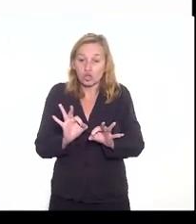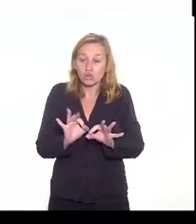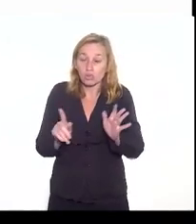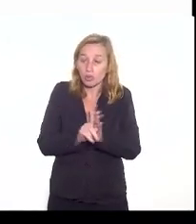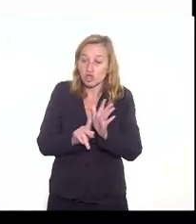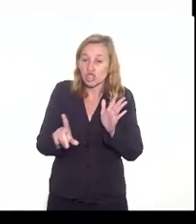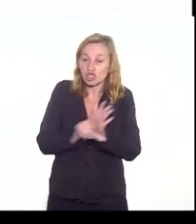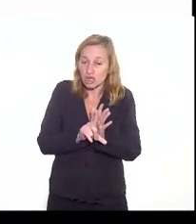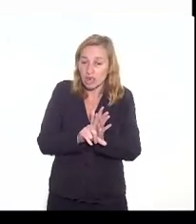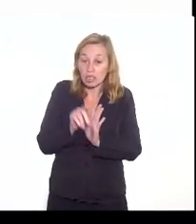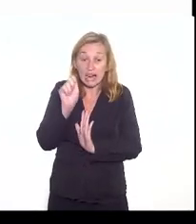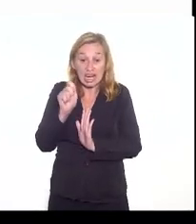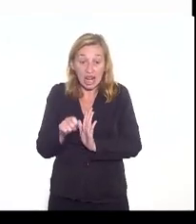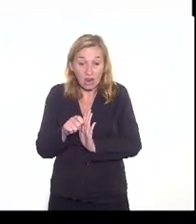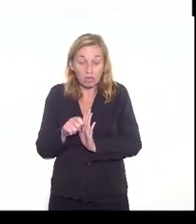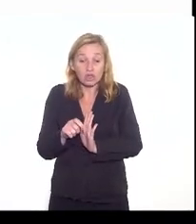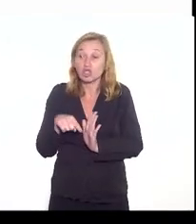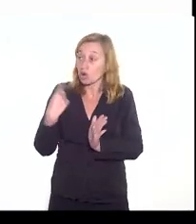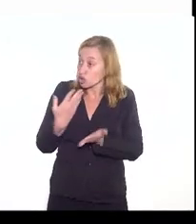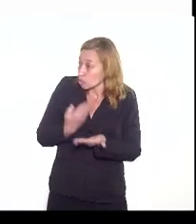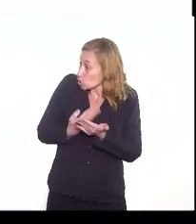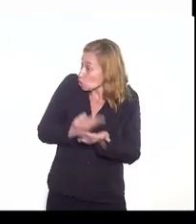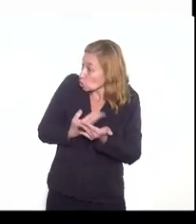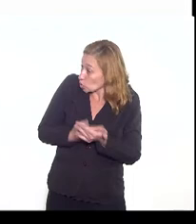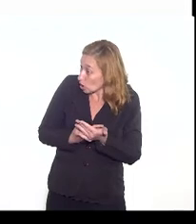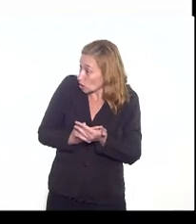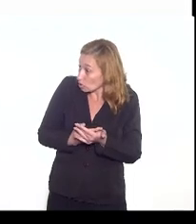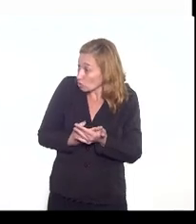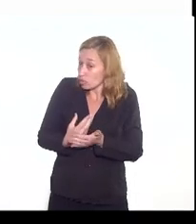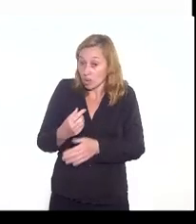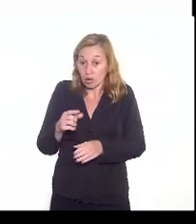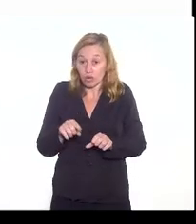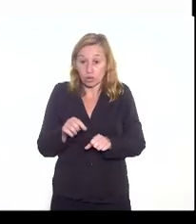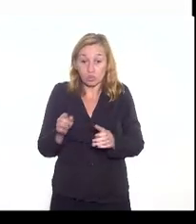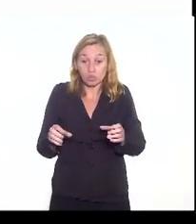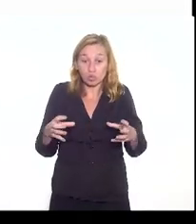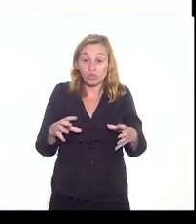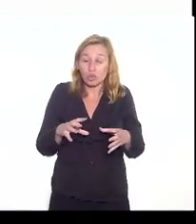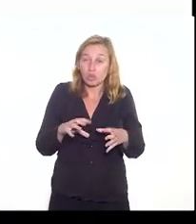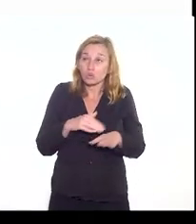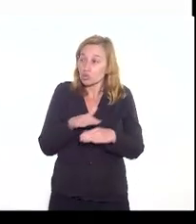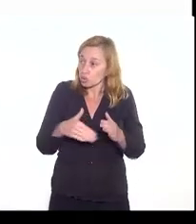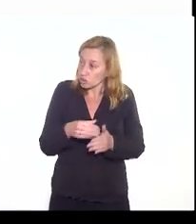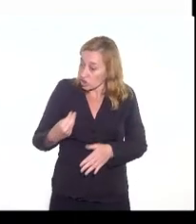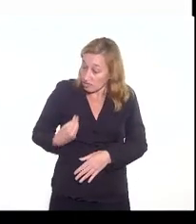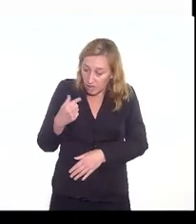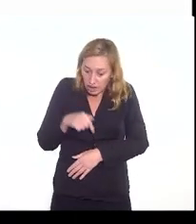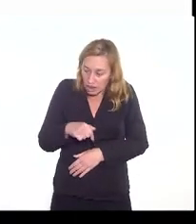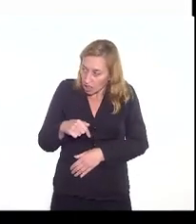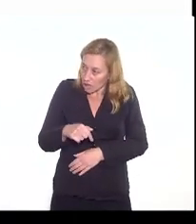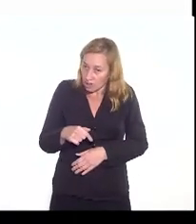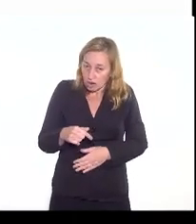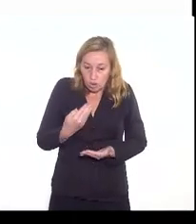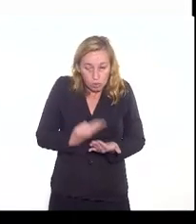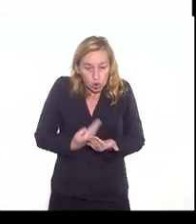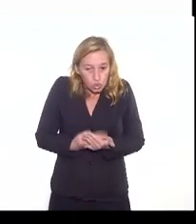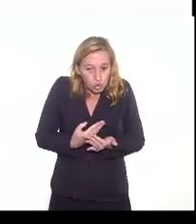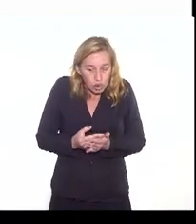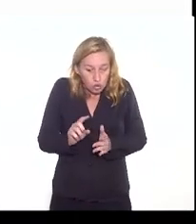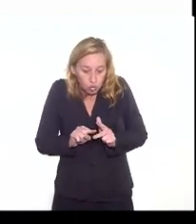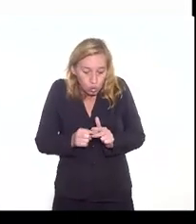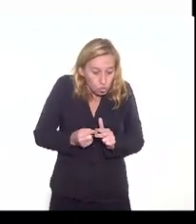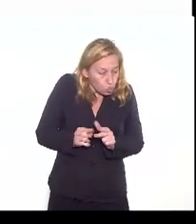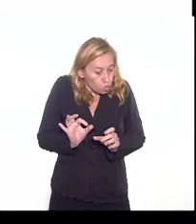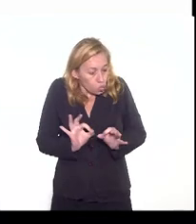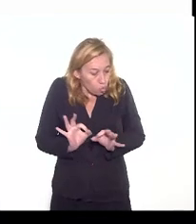para o leilão reverso, nós estamos estudando para os que também estão aqui, deputado. Então, mas são medidas de ajuste que